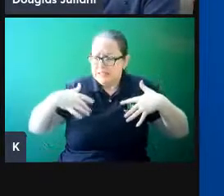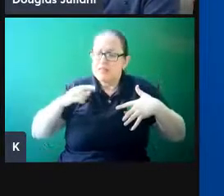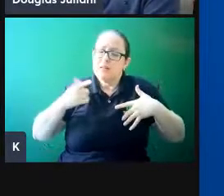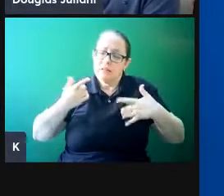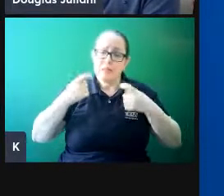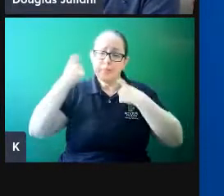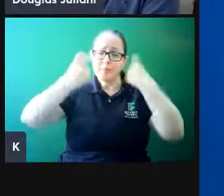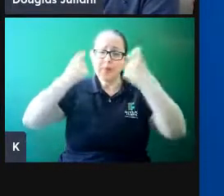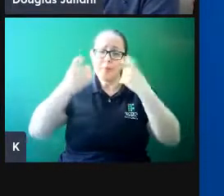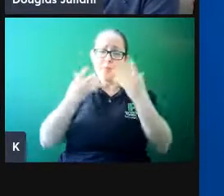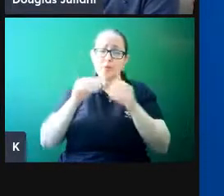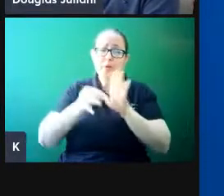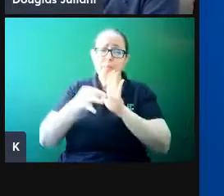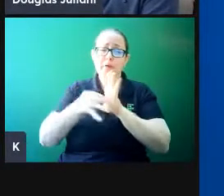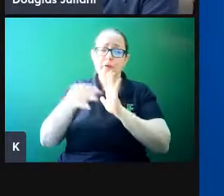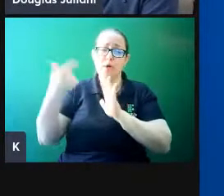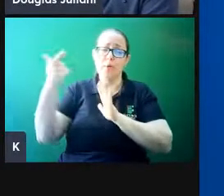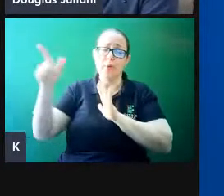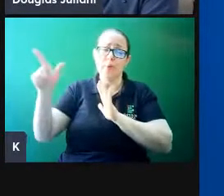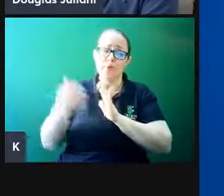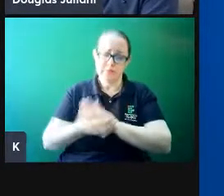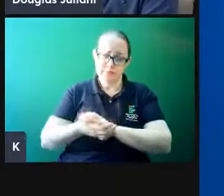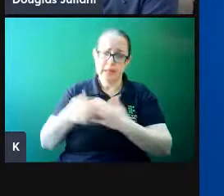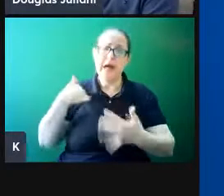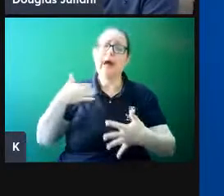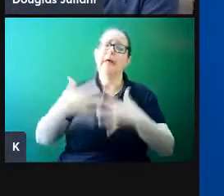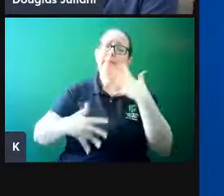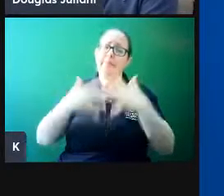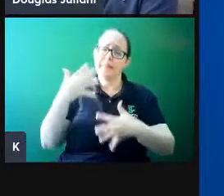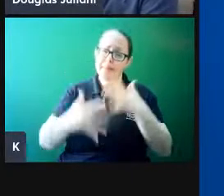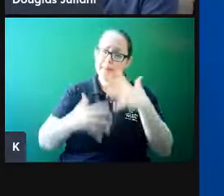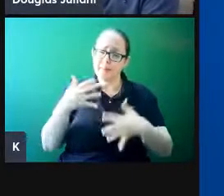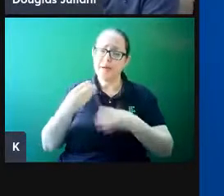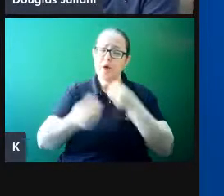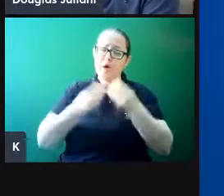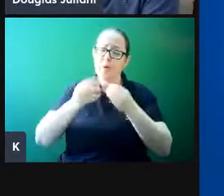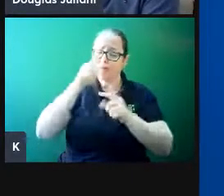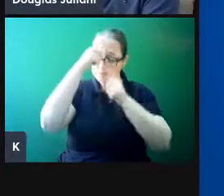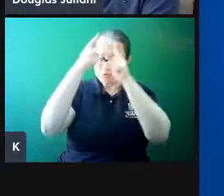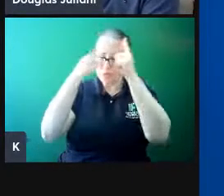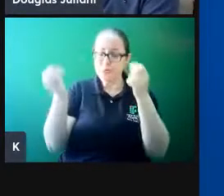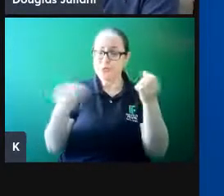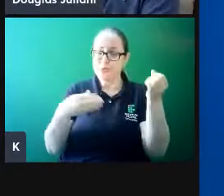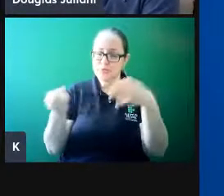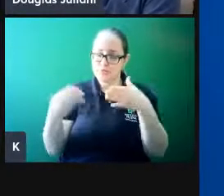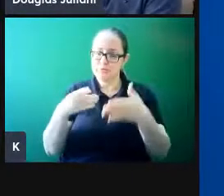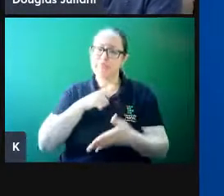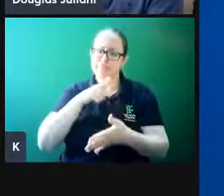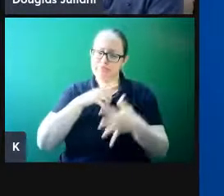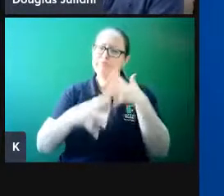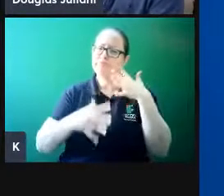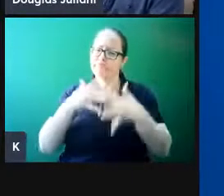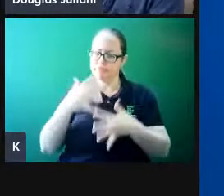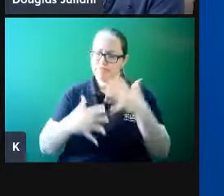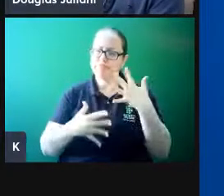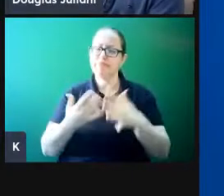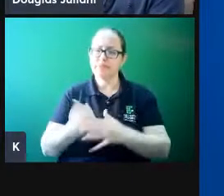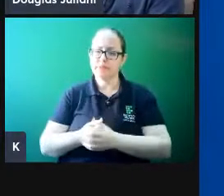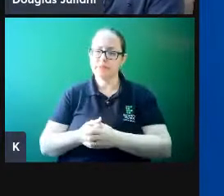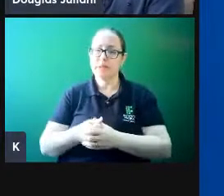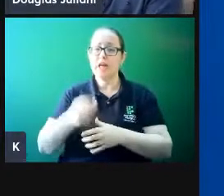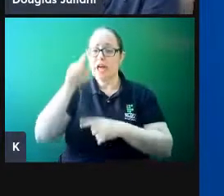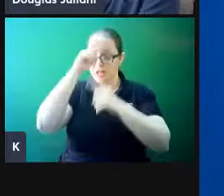opinião dos outros atrapalha o processo de inovação, especialmente o processo de geração de ideias. Se a inovação envolve muitos